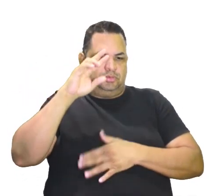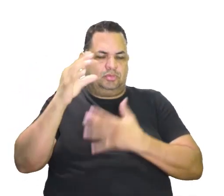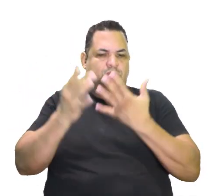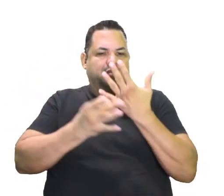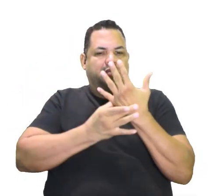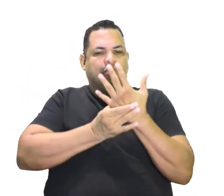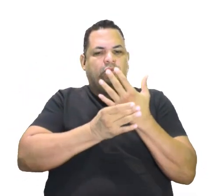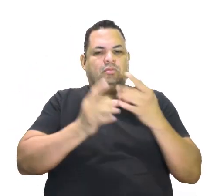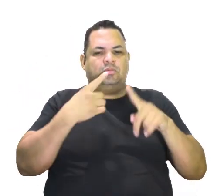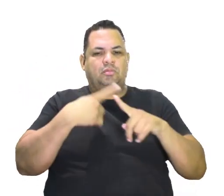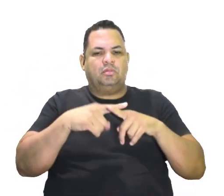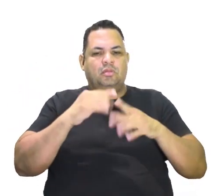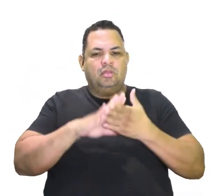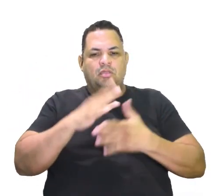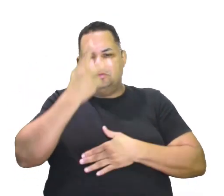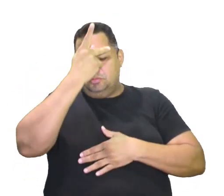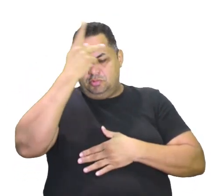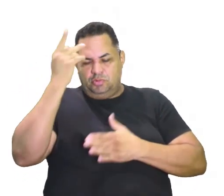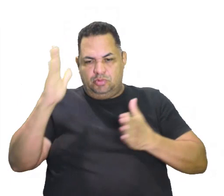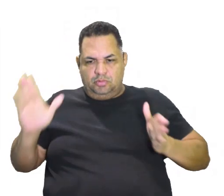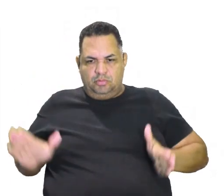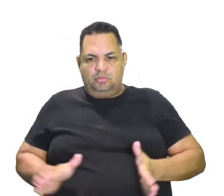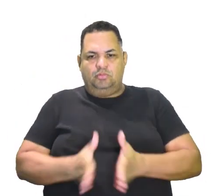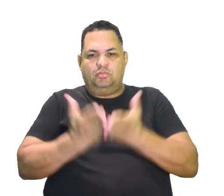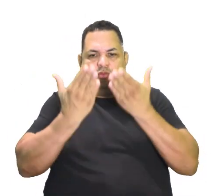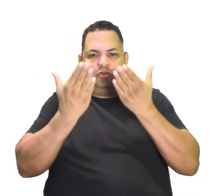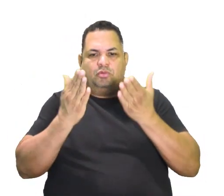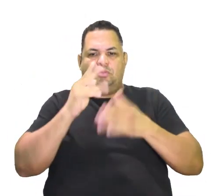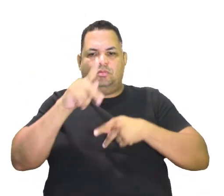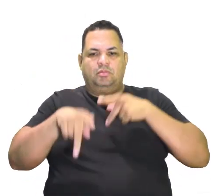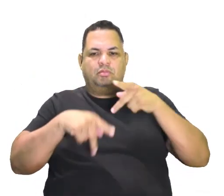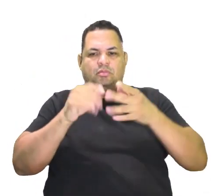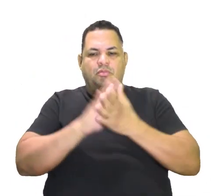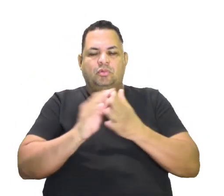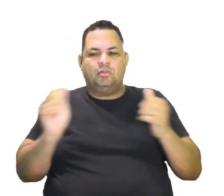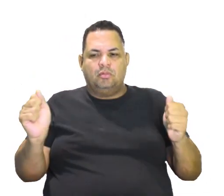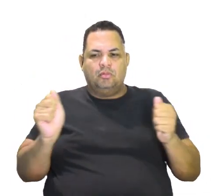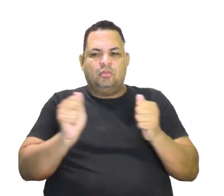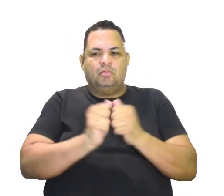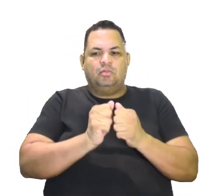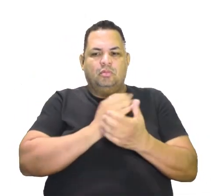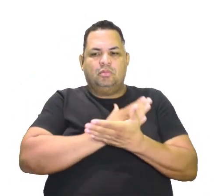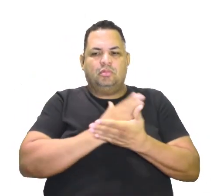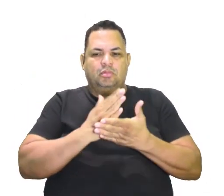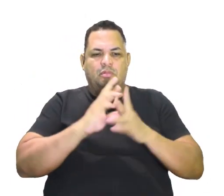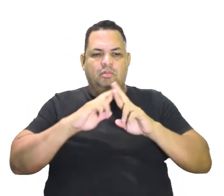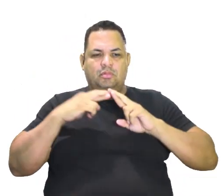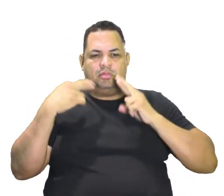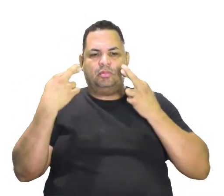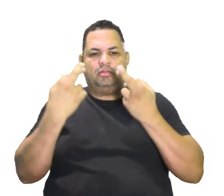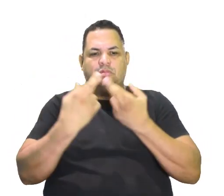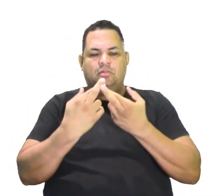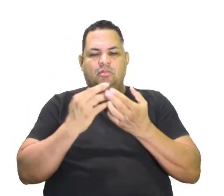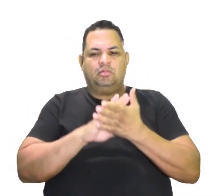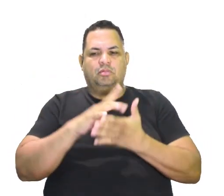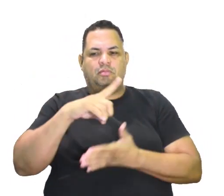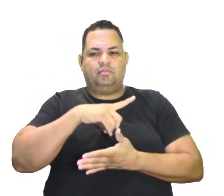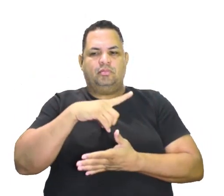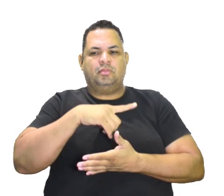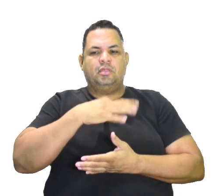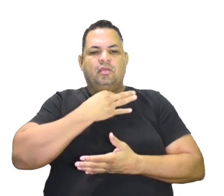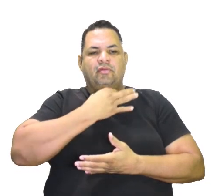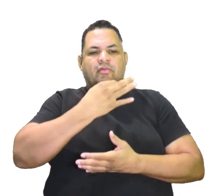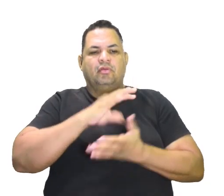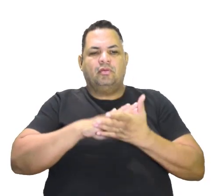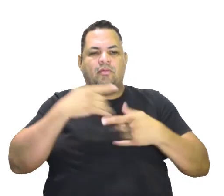Porque os pobres agora procuraram se reunir, né? Procuraram reagir, né? E aí passaram a ter voz